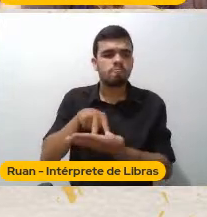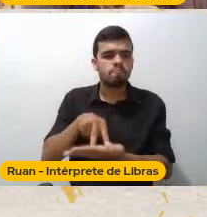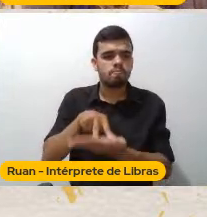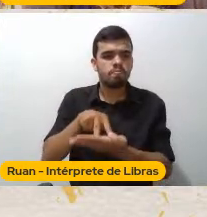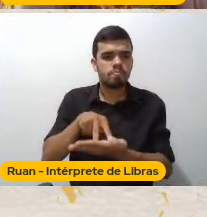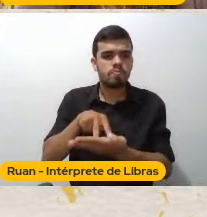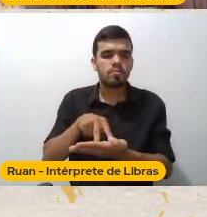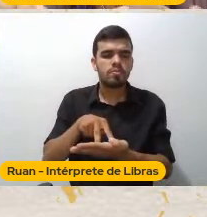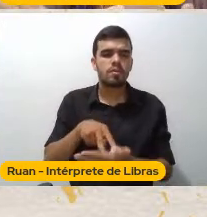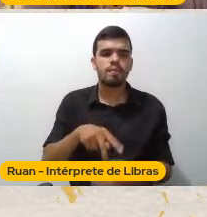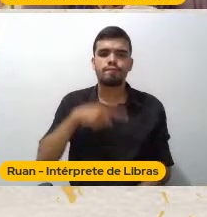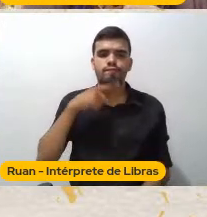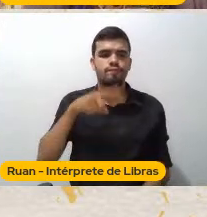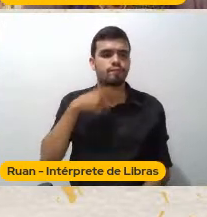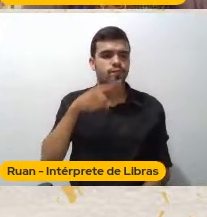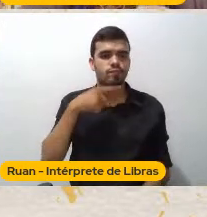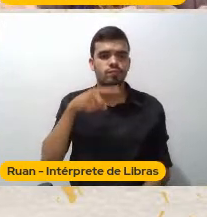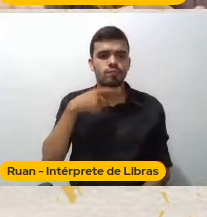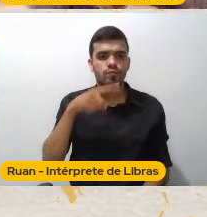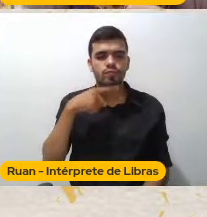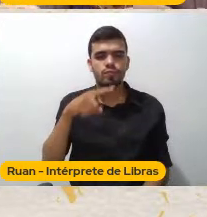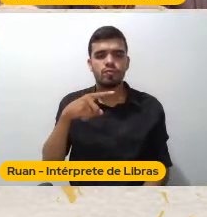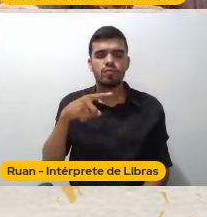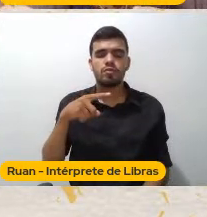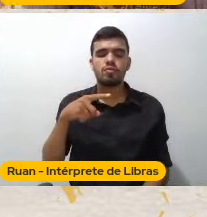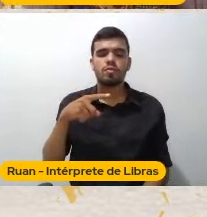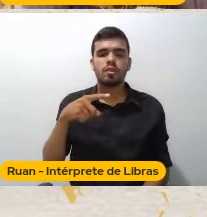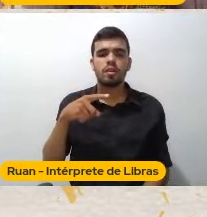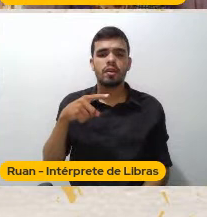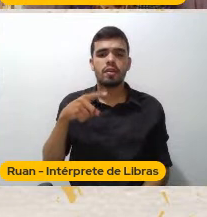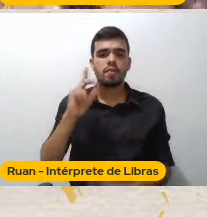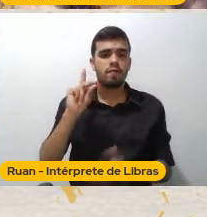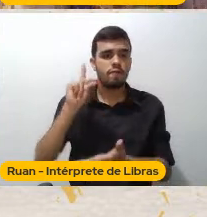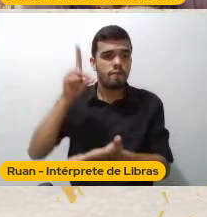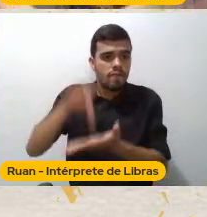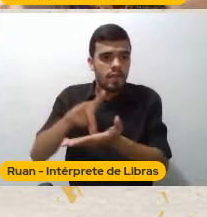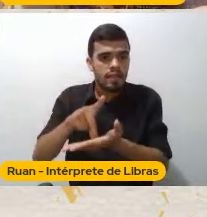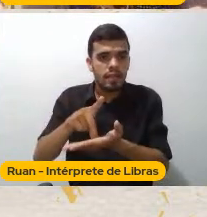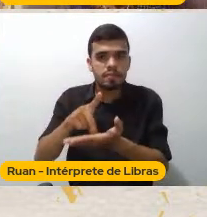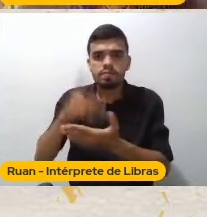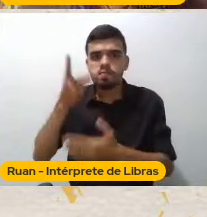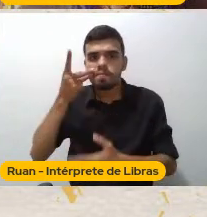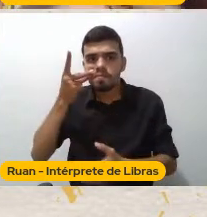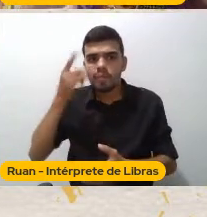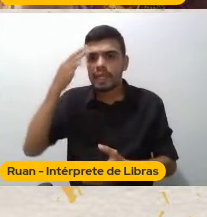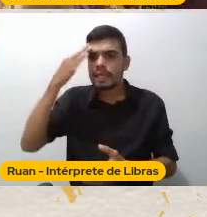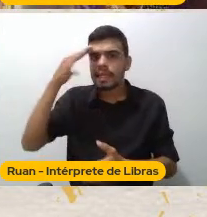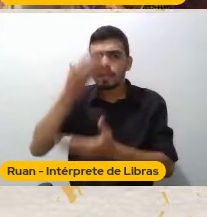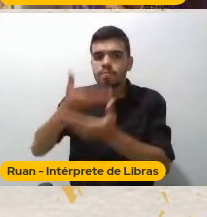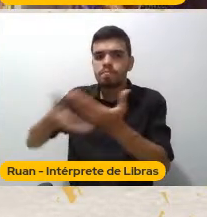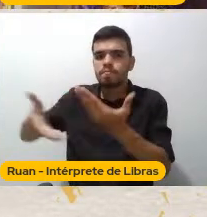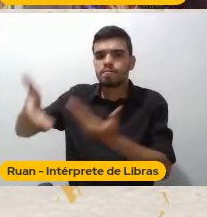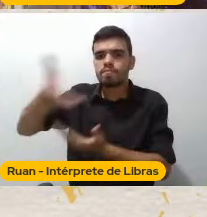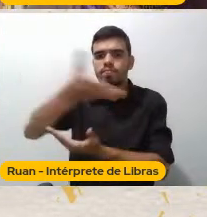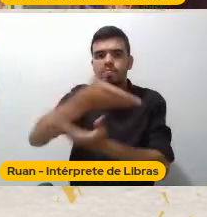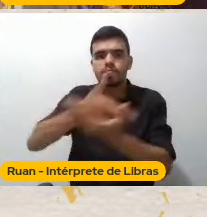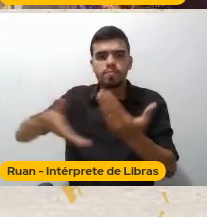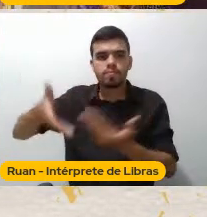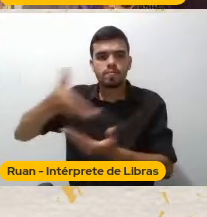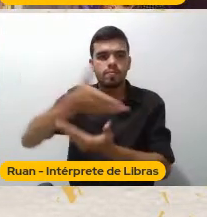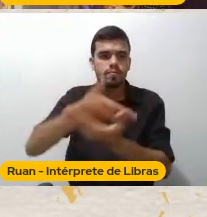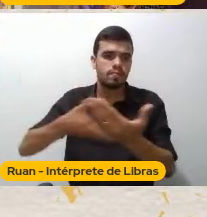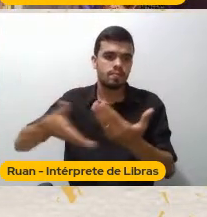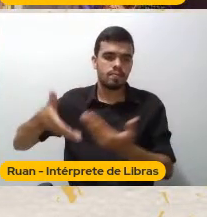ficcionalização Do real Para entender a realidade E conseguir E se livrar De uma força absurda